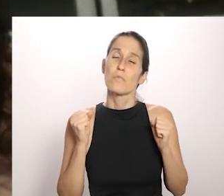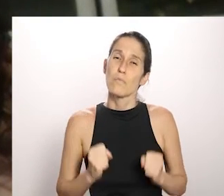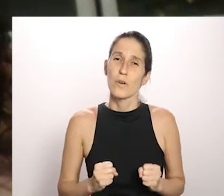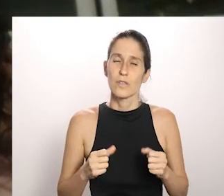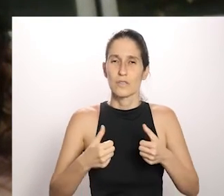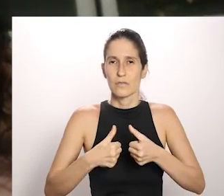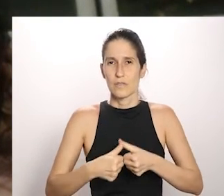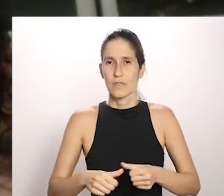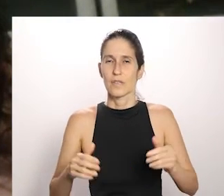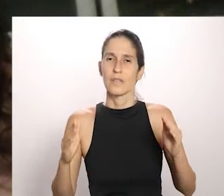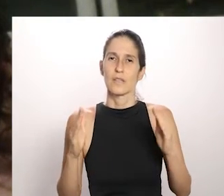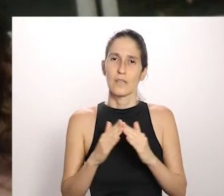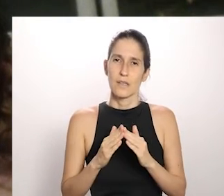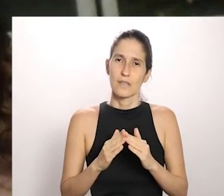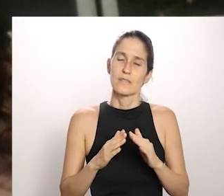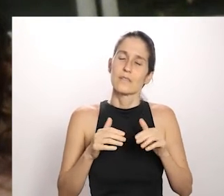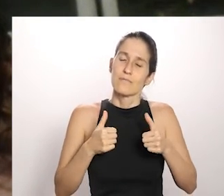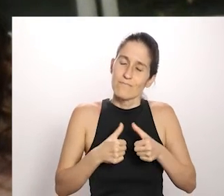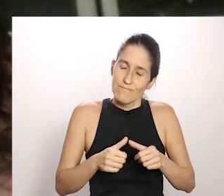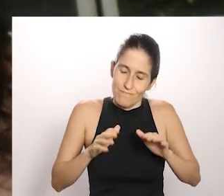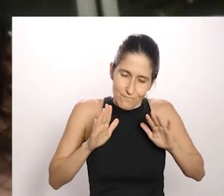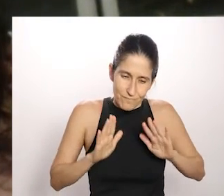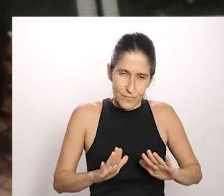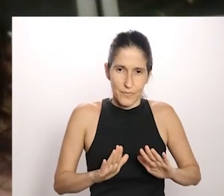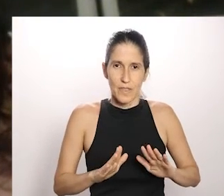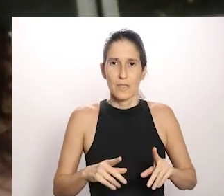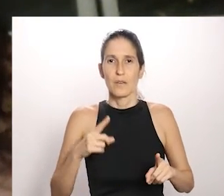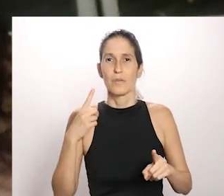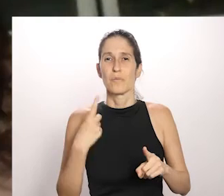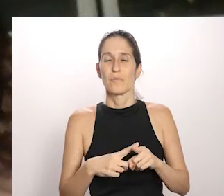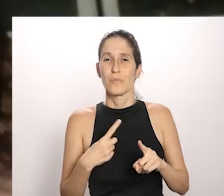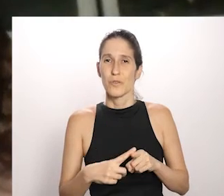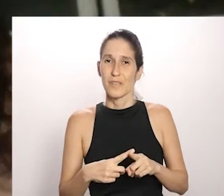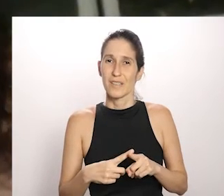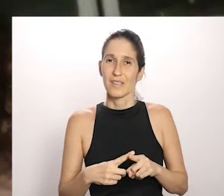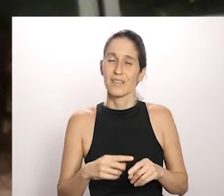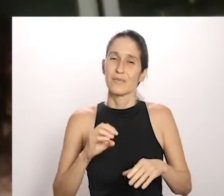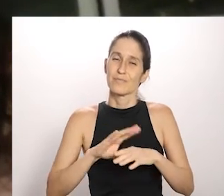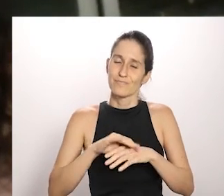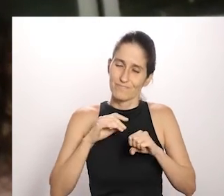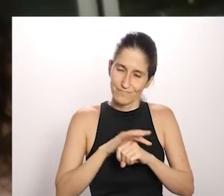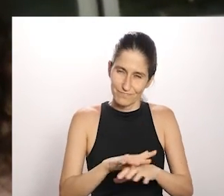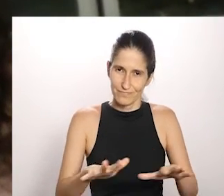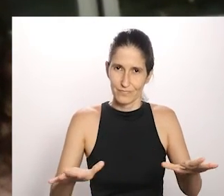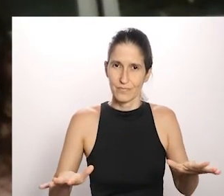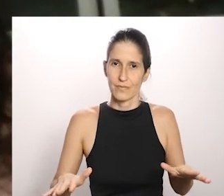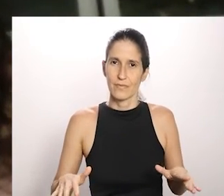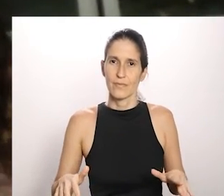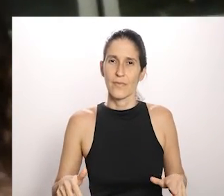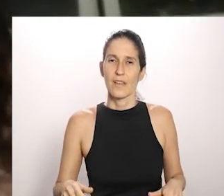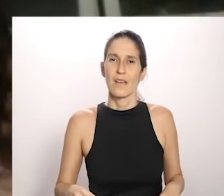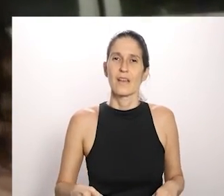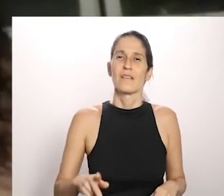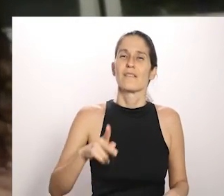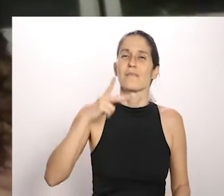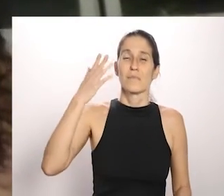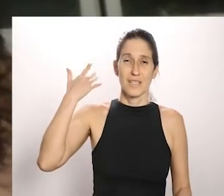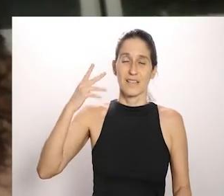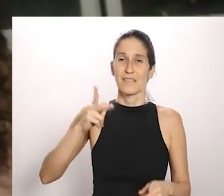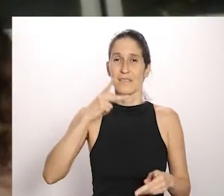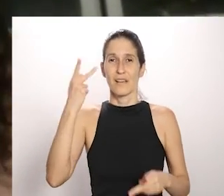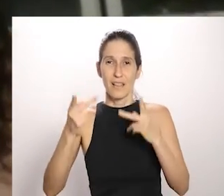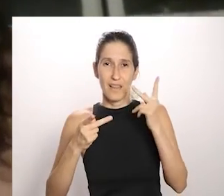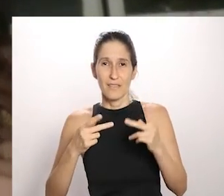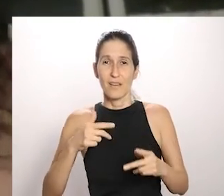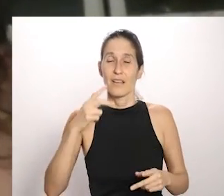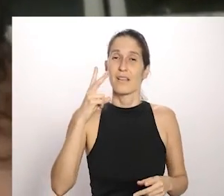coisa estabilizou, mas estabilizou num nível no topo, né? A gente, no começo da pandemia tinha aquela conversa, daqui duas semanas vai